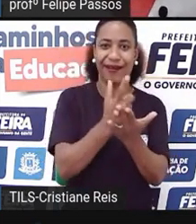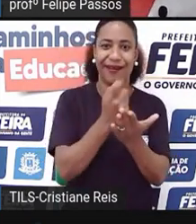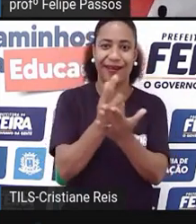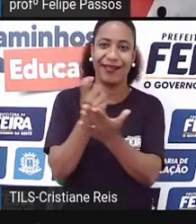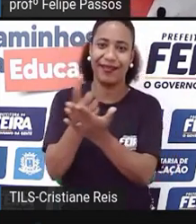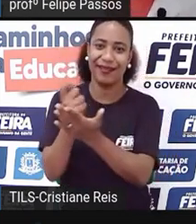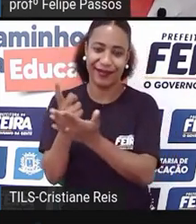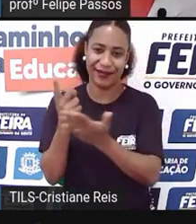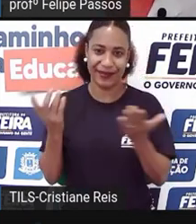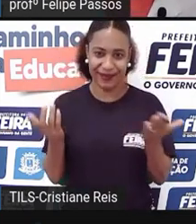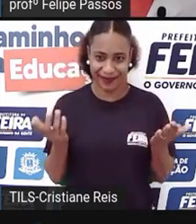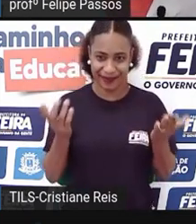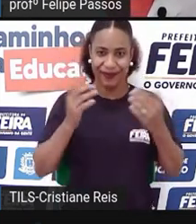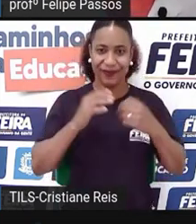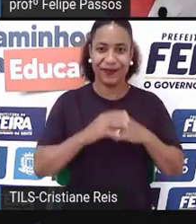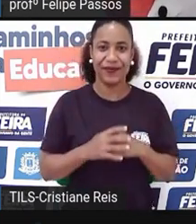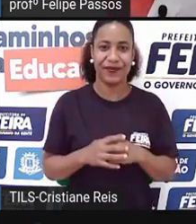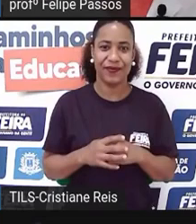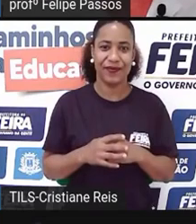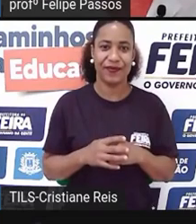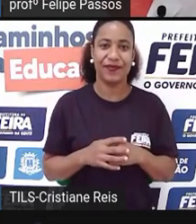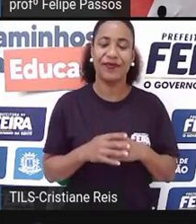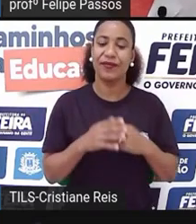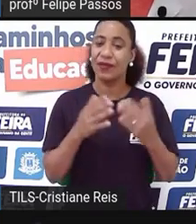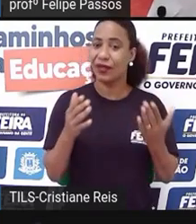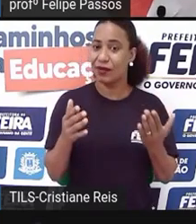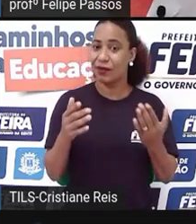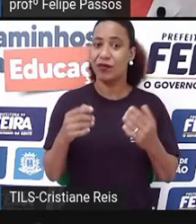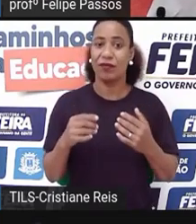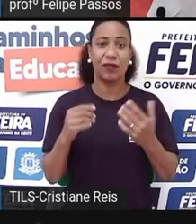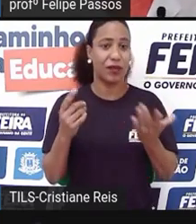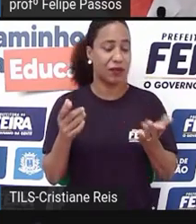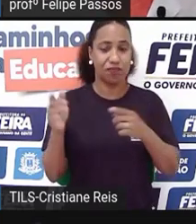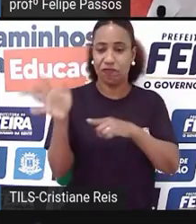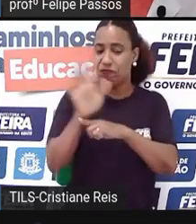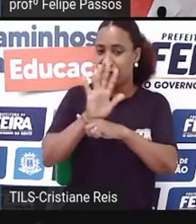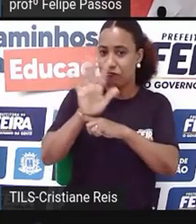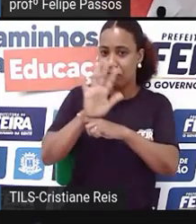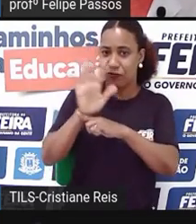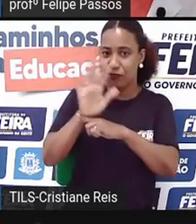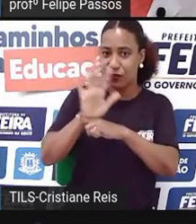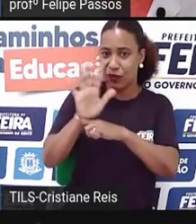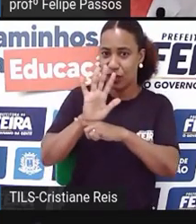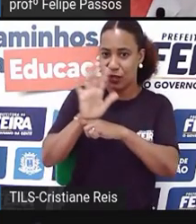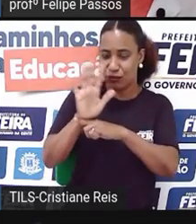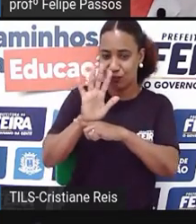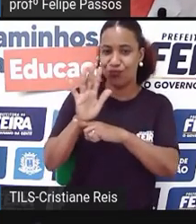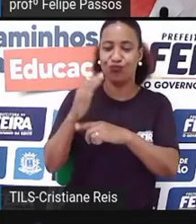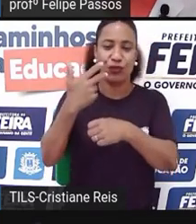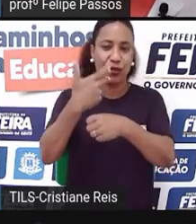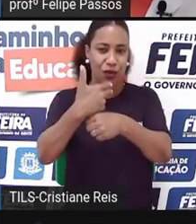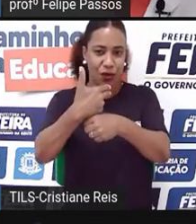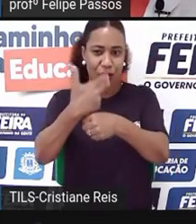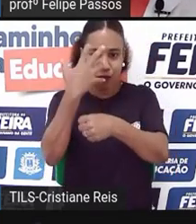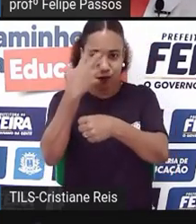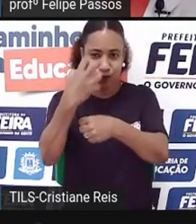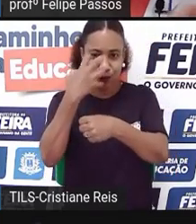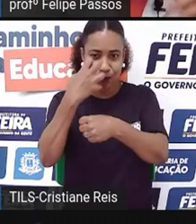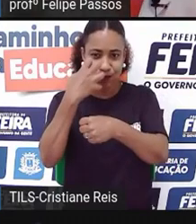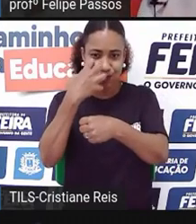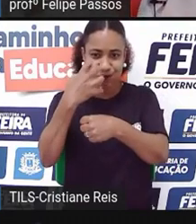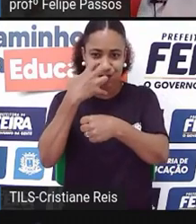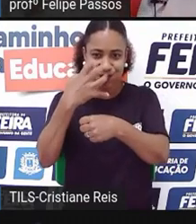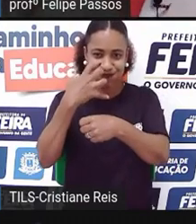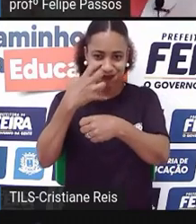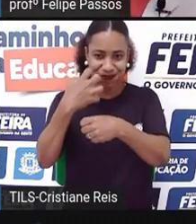por exemplo, eu não tenho habilidade com vídeos e aí nós temos aí alguns aplicativos, né? Que viralizam